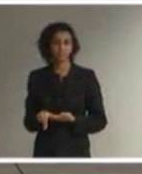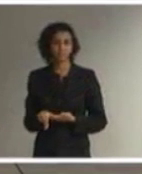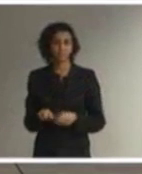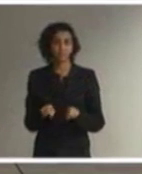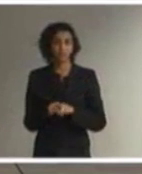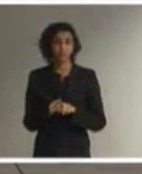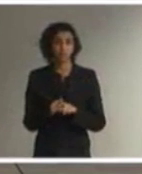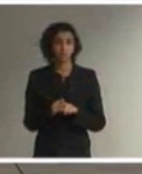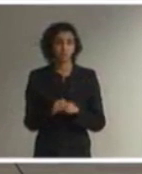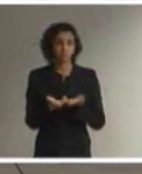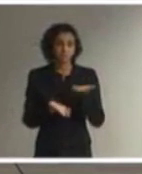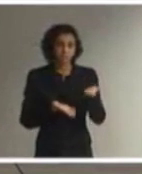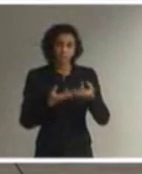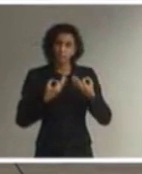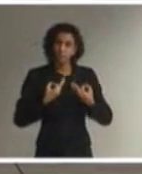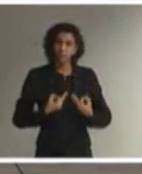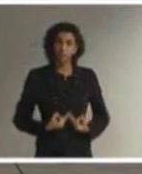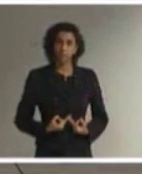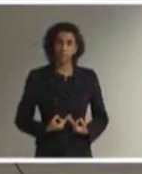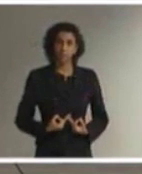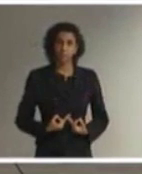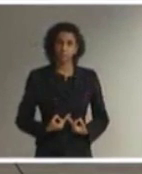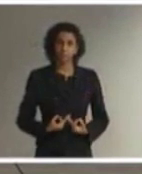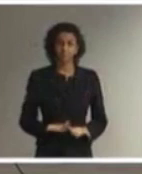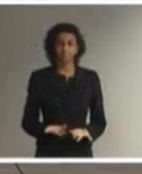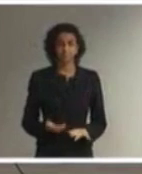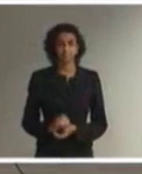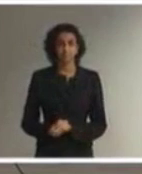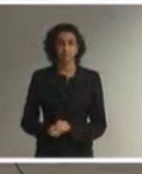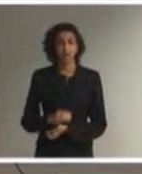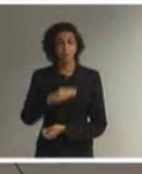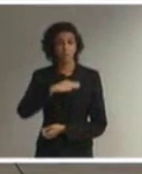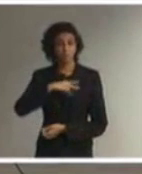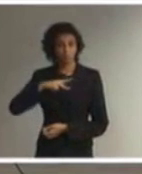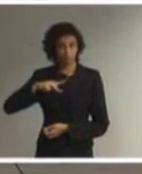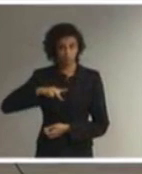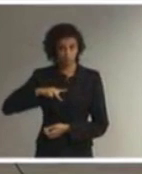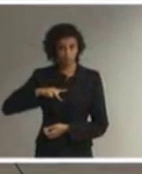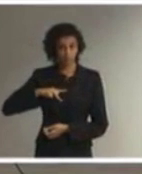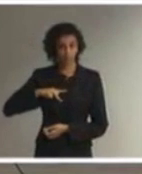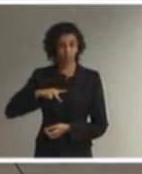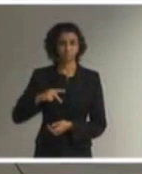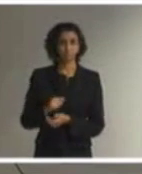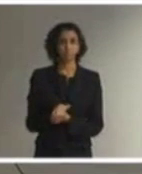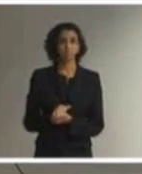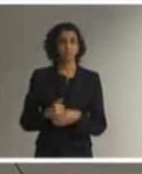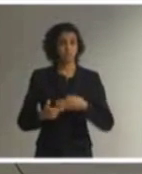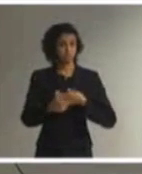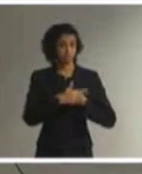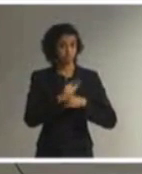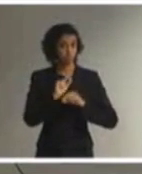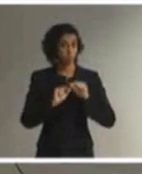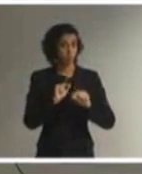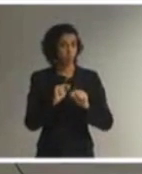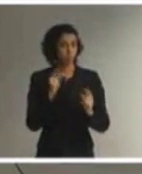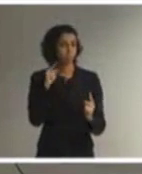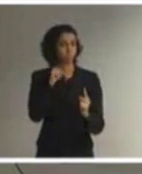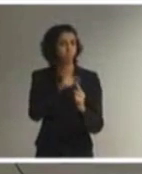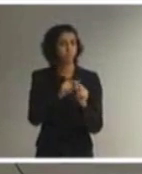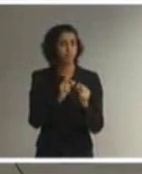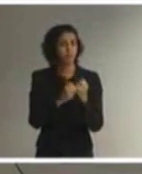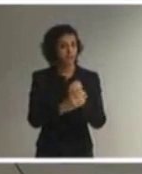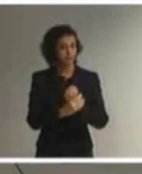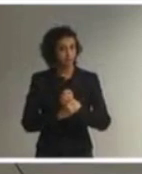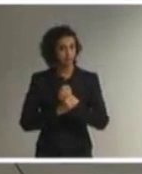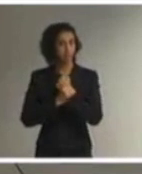tratado com dignidade o que o ministério público na verdade nas suas ações tem por finalidade é